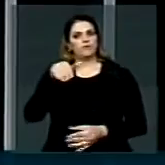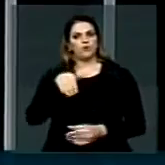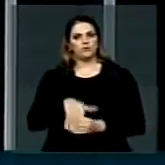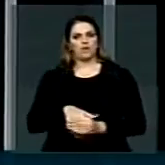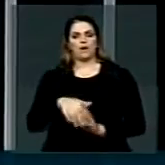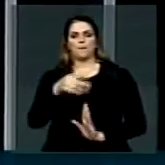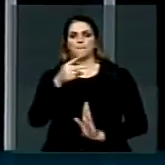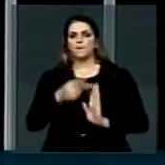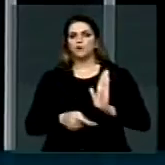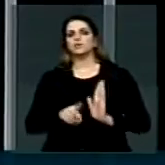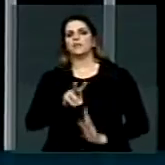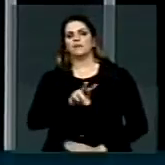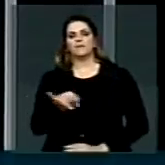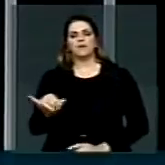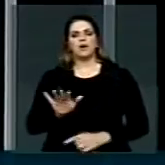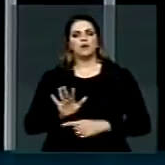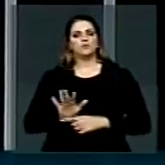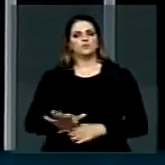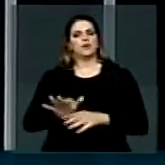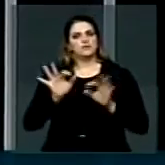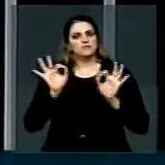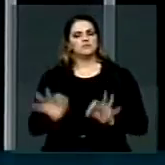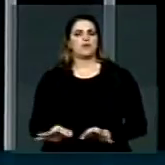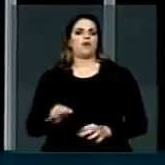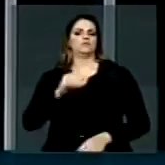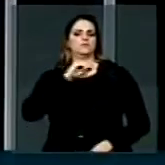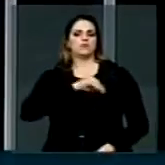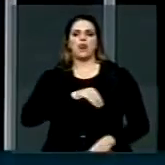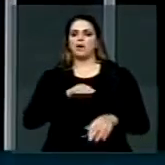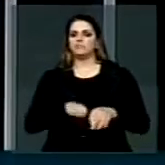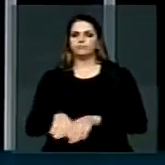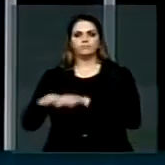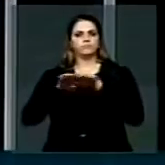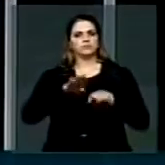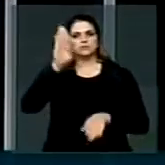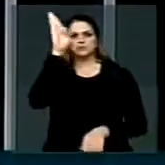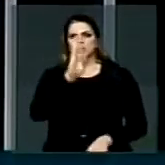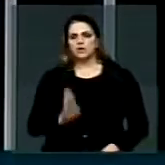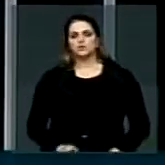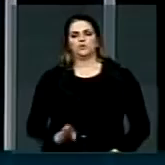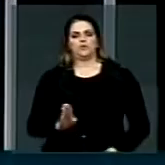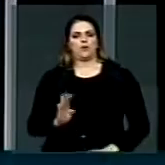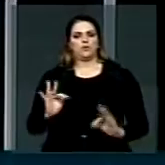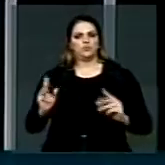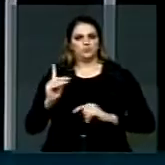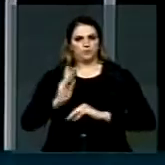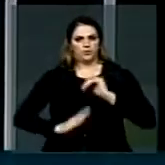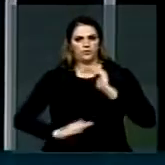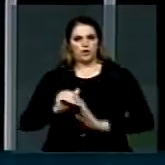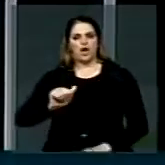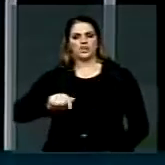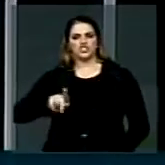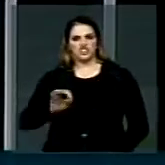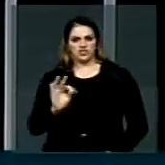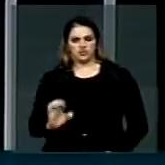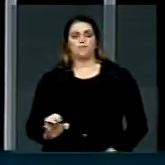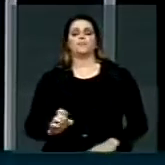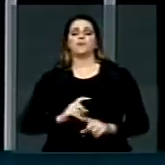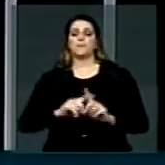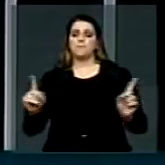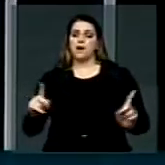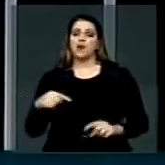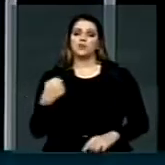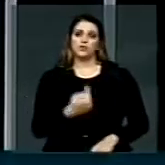projeto que vai, de fato, definir o piso nacional salarial dos agentes comunitários de saúde. Só que nós